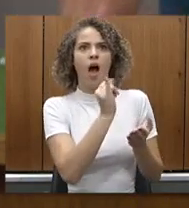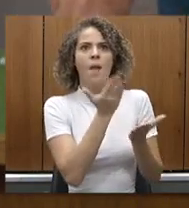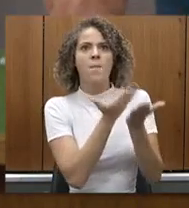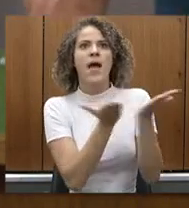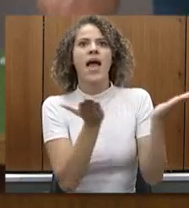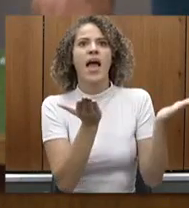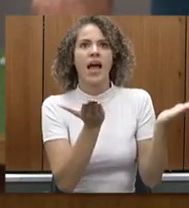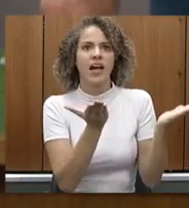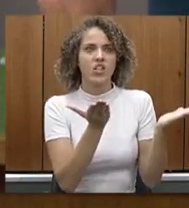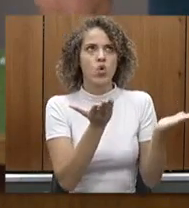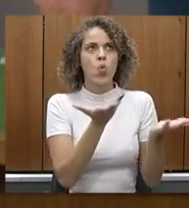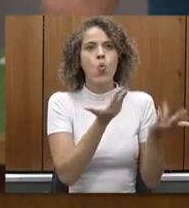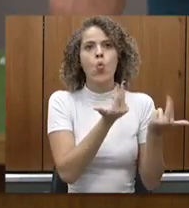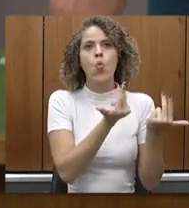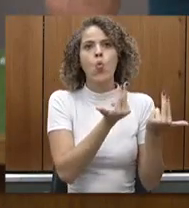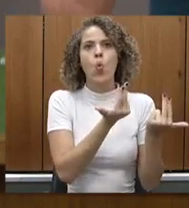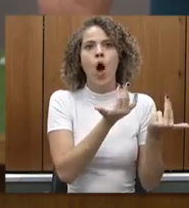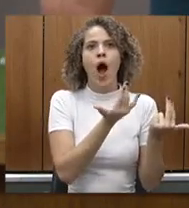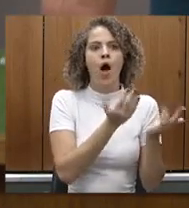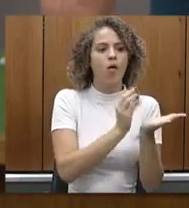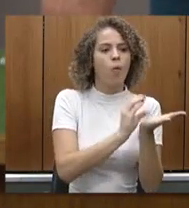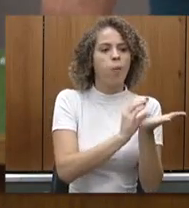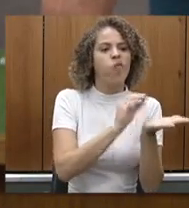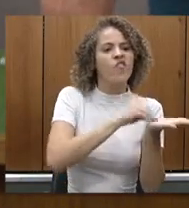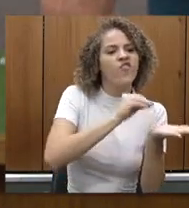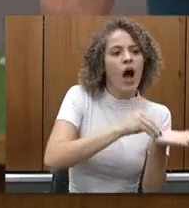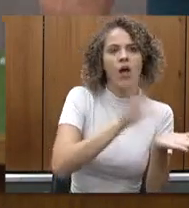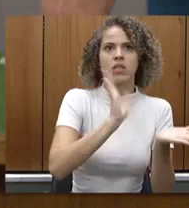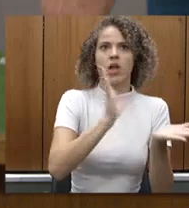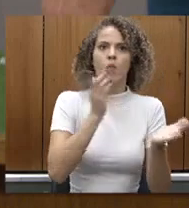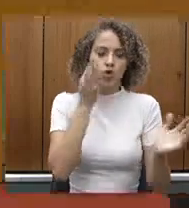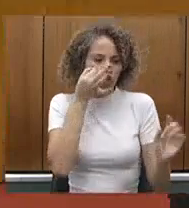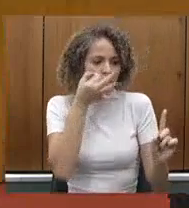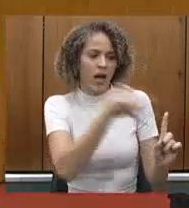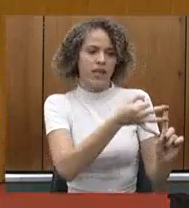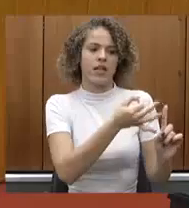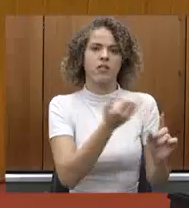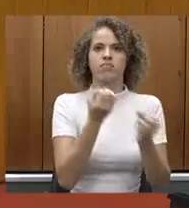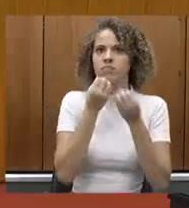um facilitador dos repassos de emendas impositivas aqui dessa casa tá bom?